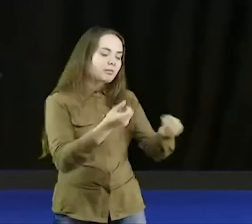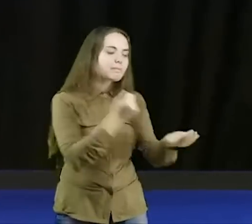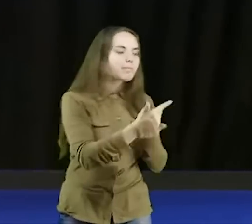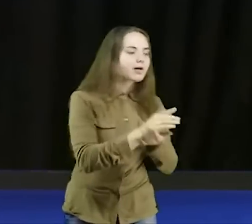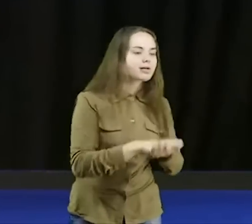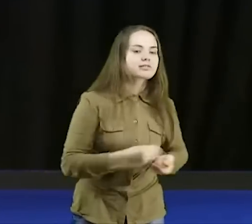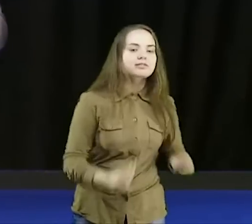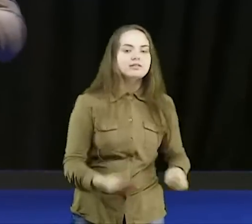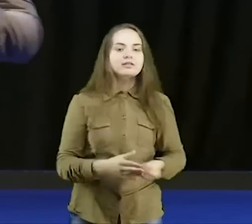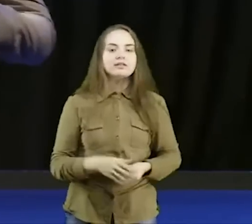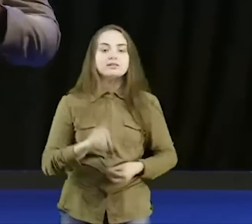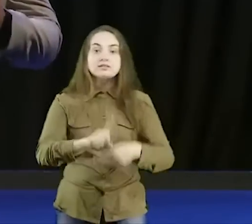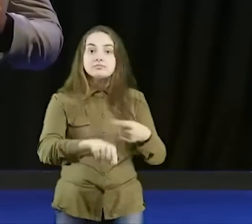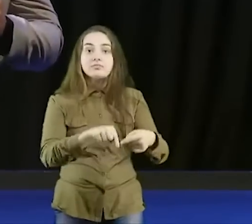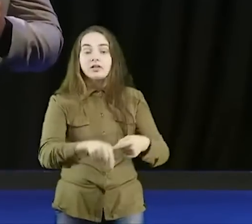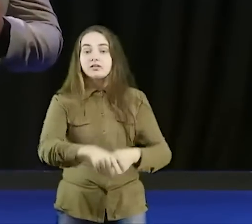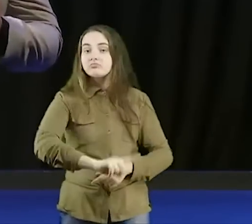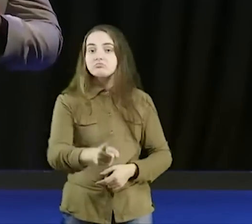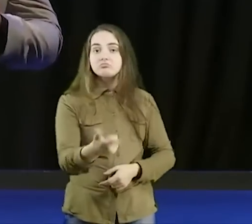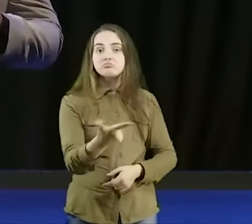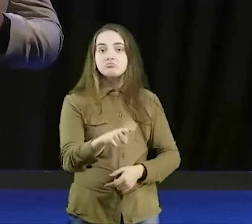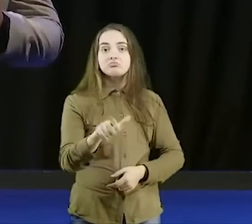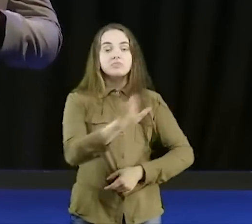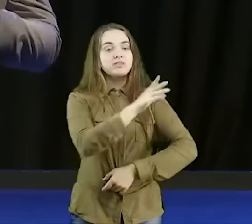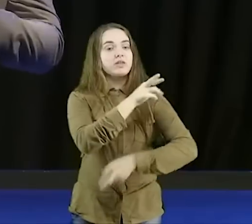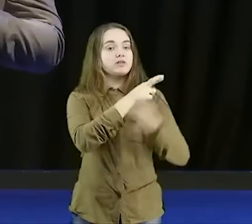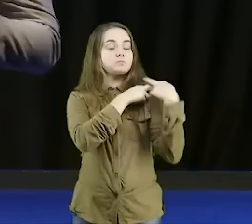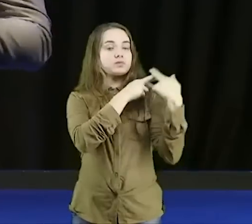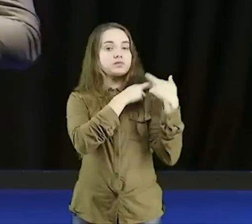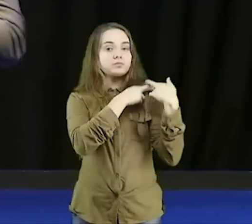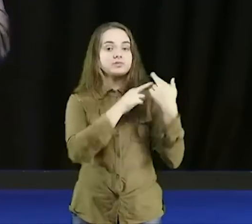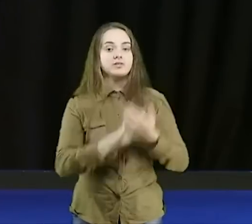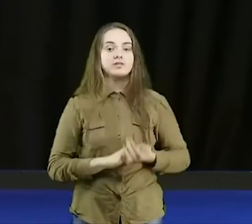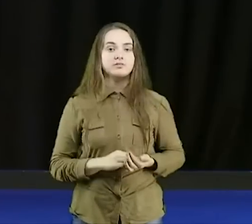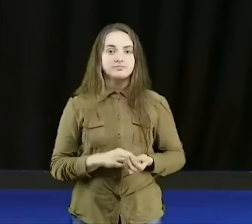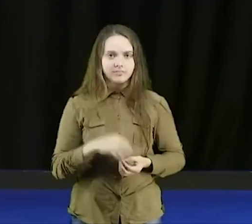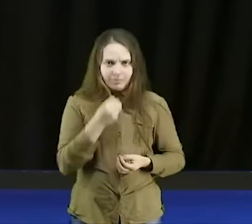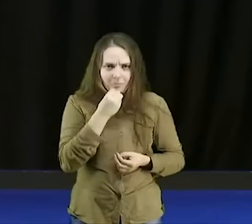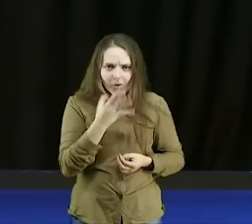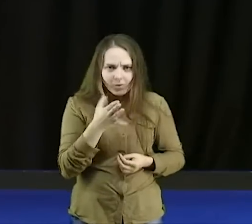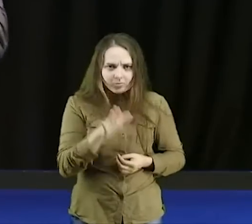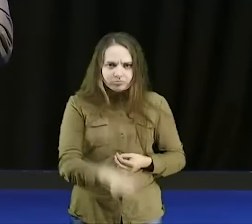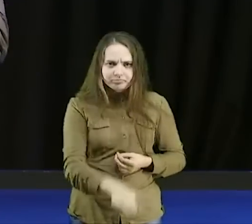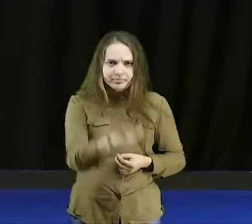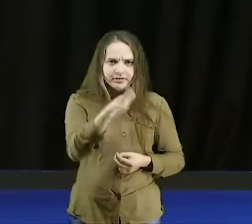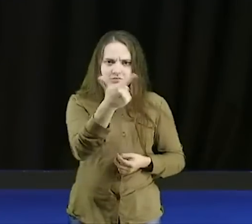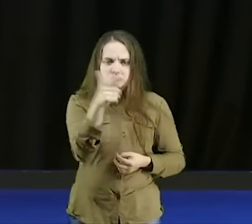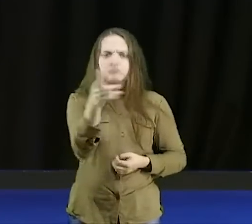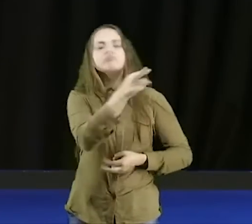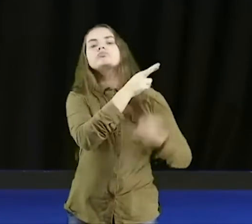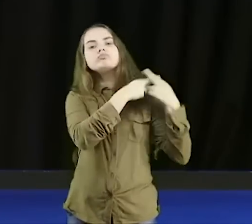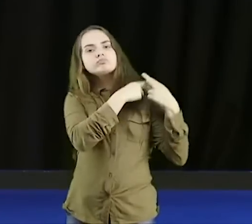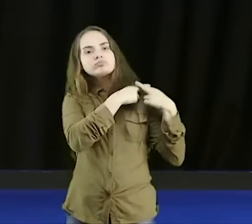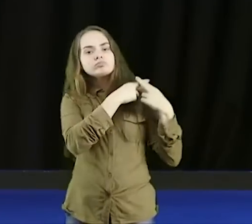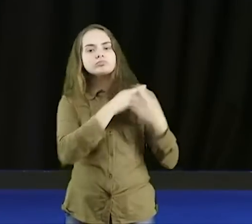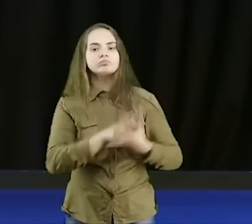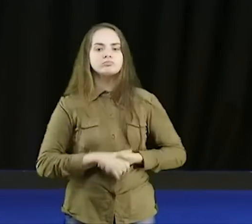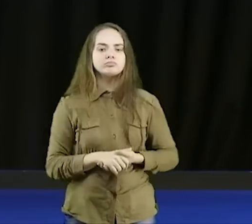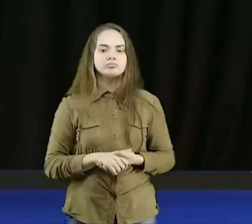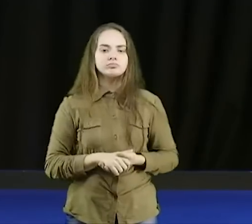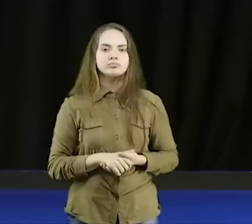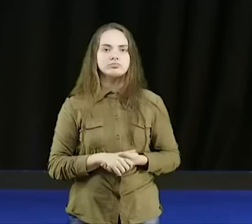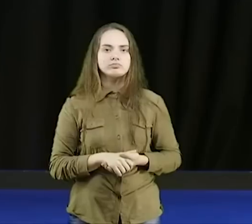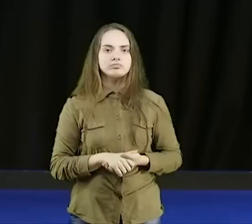aí chega uma hora, que ele não tem responsabilidade nenhuma, você acha que está fazendo bem? Tadinho, não pode levantar, aí não pode arrumar a cama,